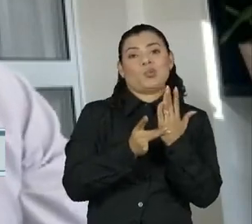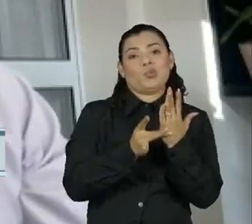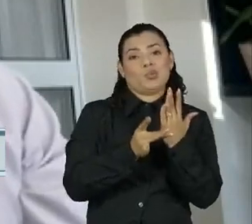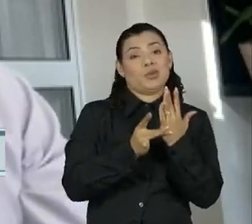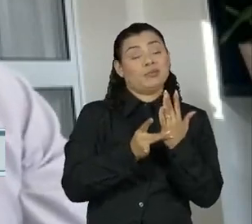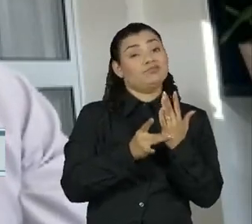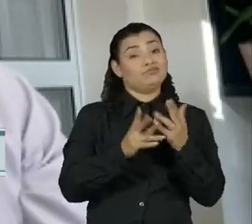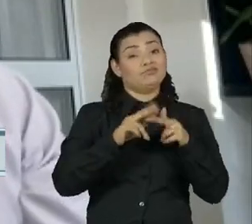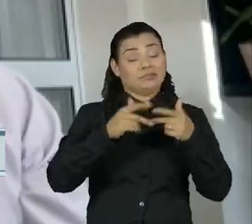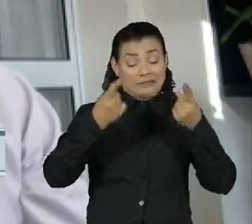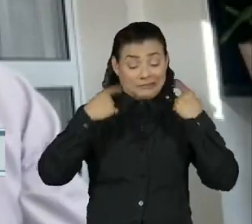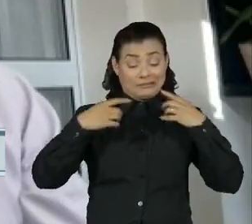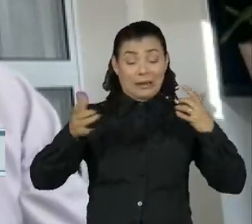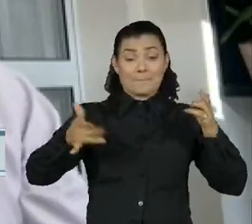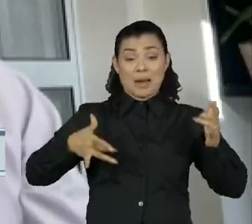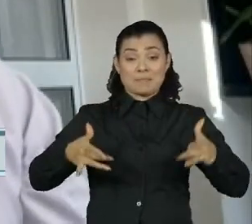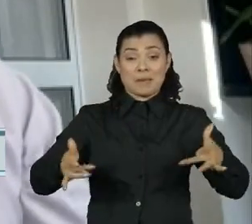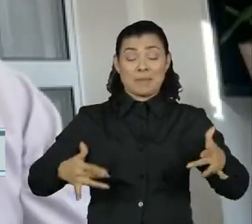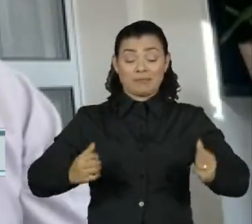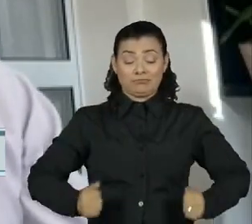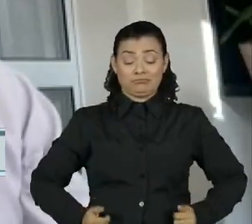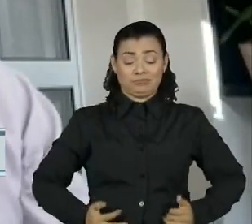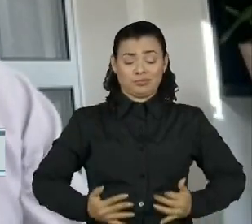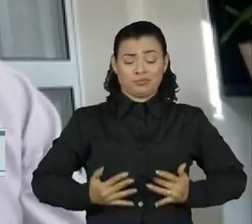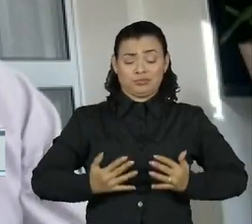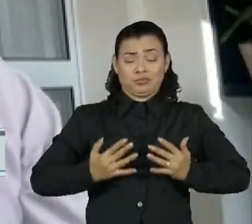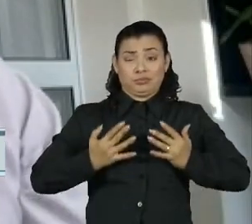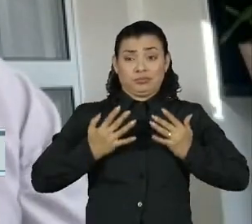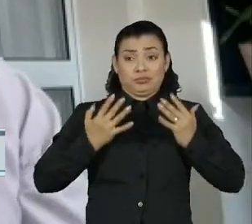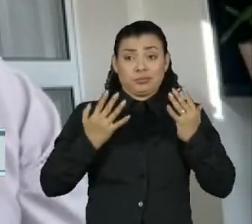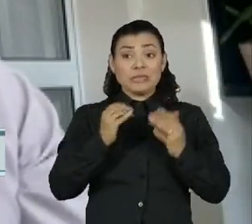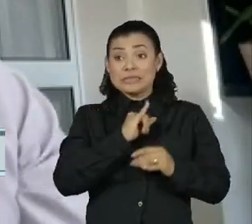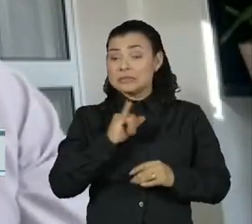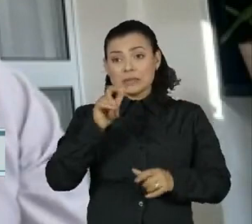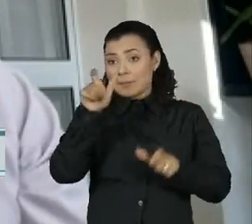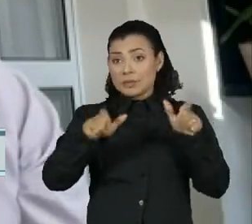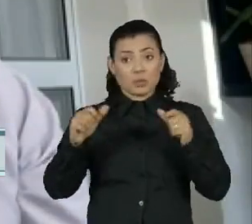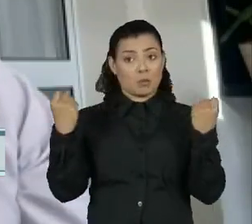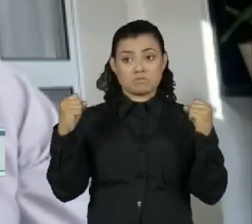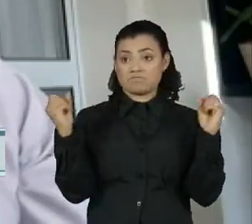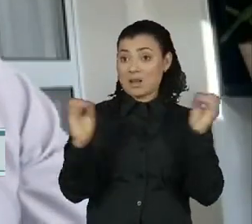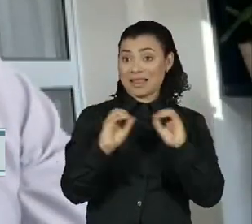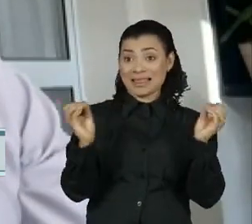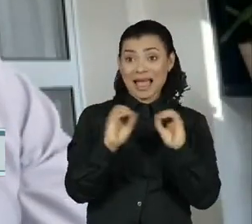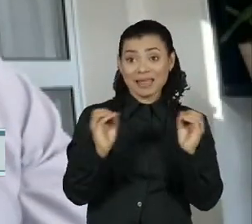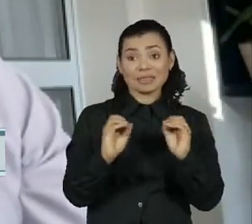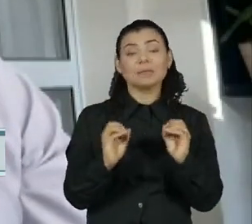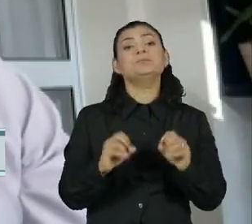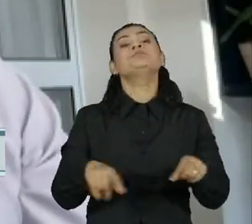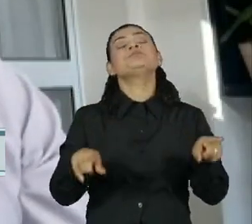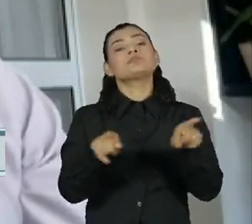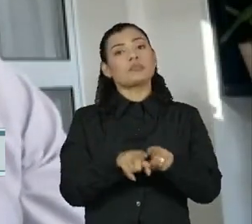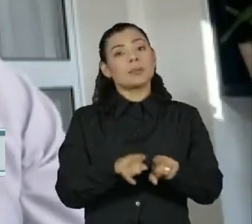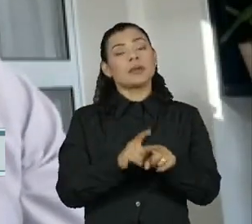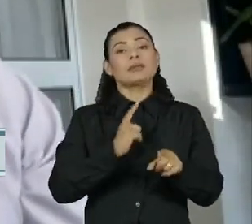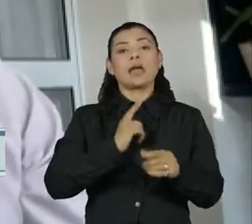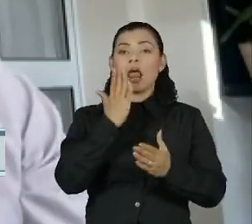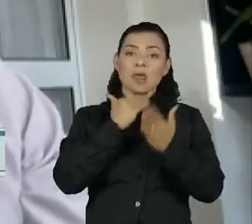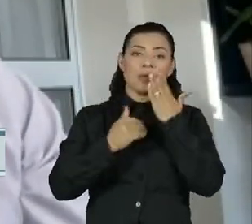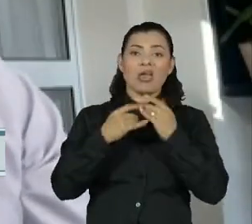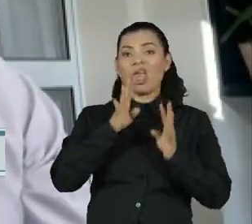fica depositado no organismo todo, quando as pessoas não fazem atividade física e têm hábitos